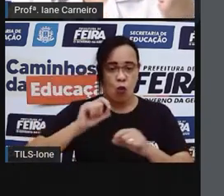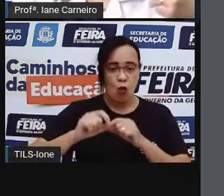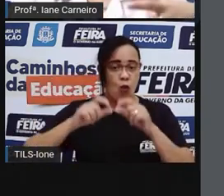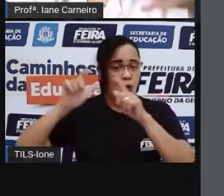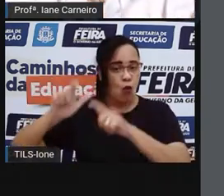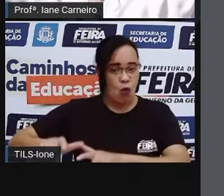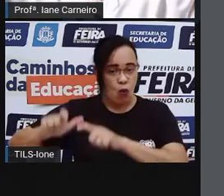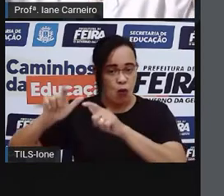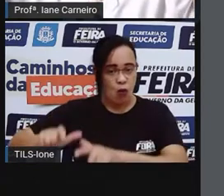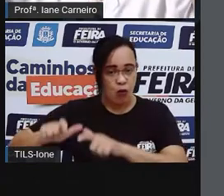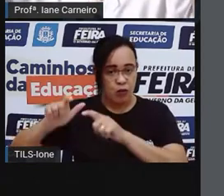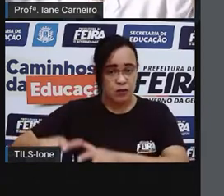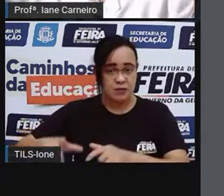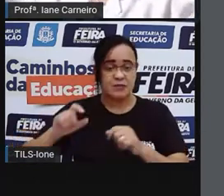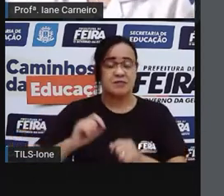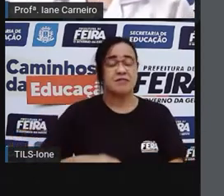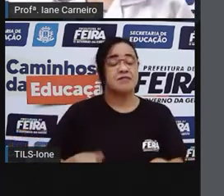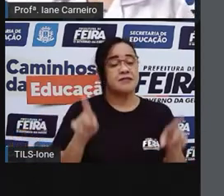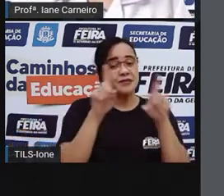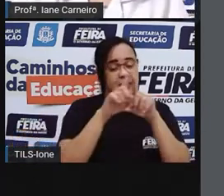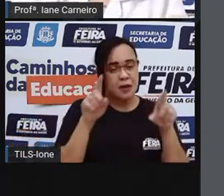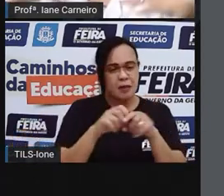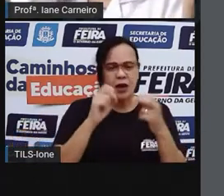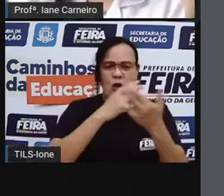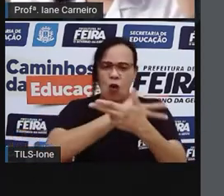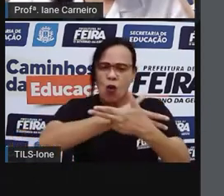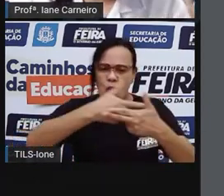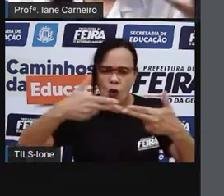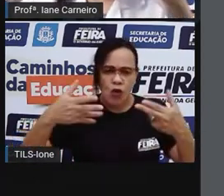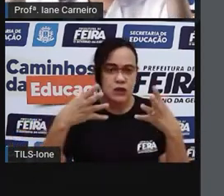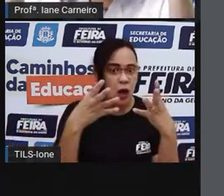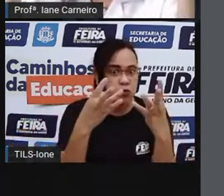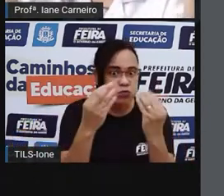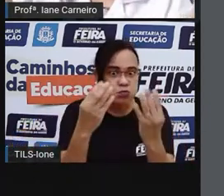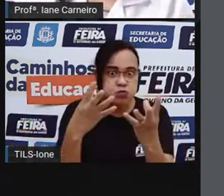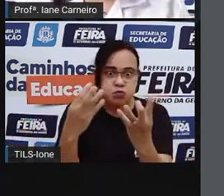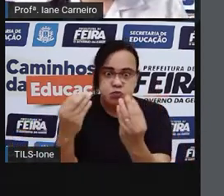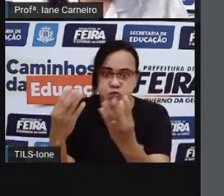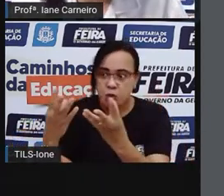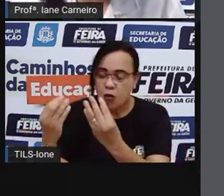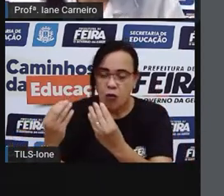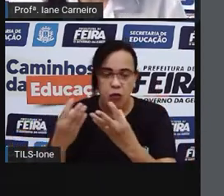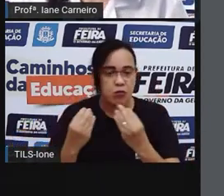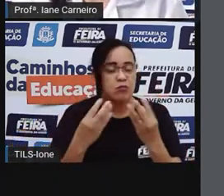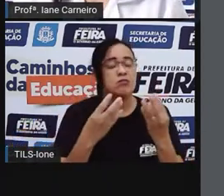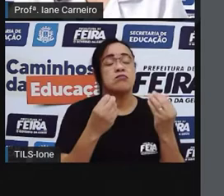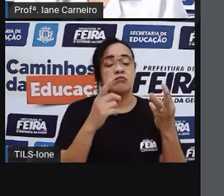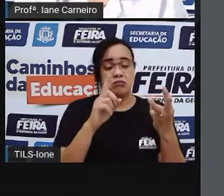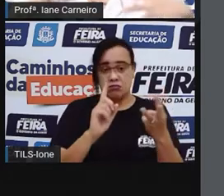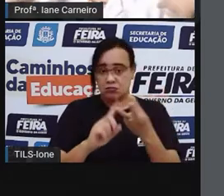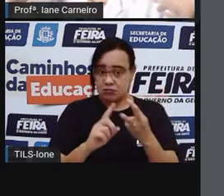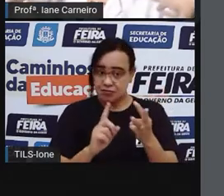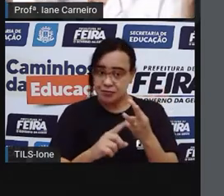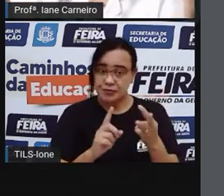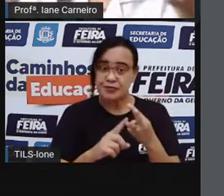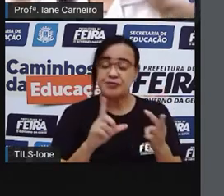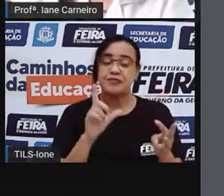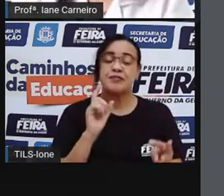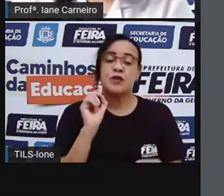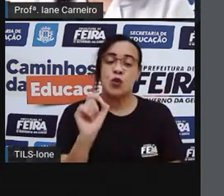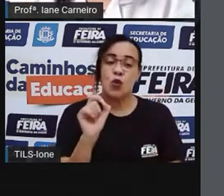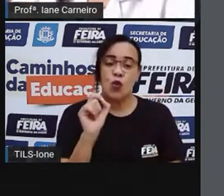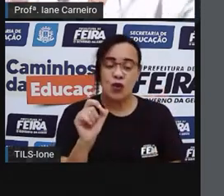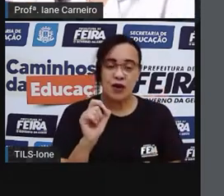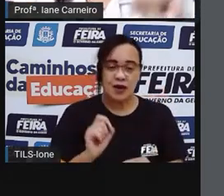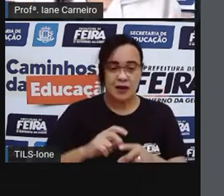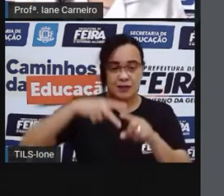Tem um monte de coisas, ou aqui indica a quantidade, né? Um monte de coisas. E tem um monte de